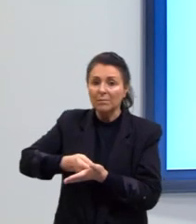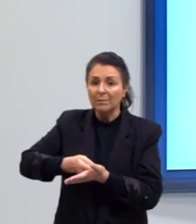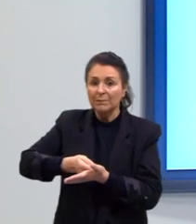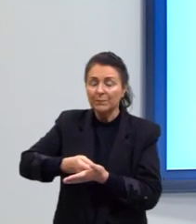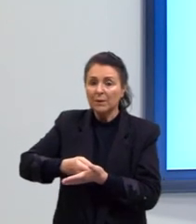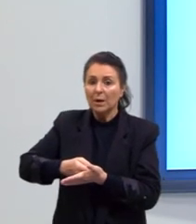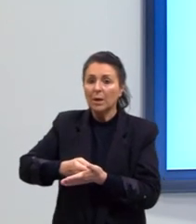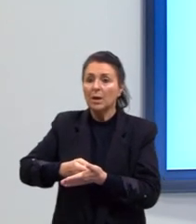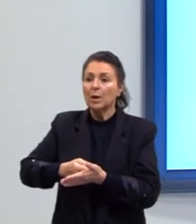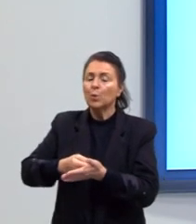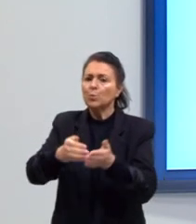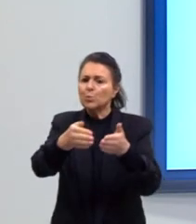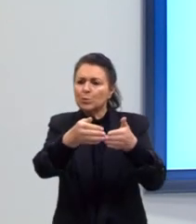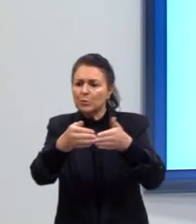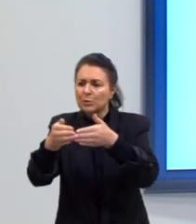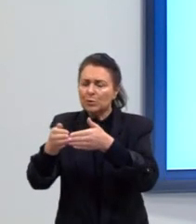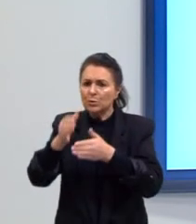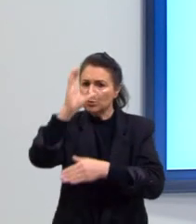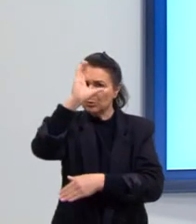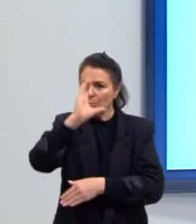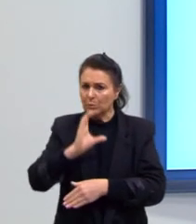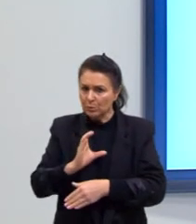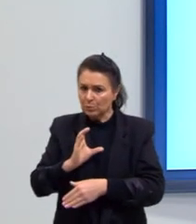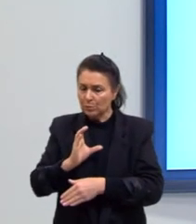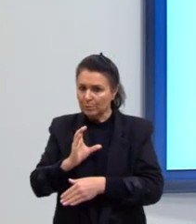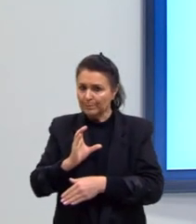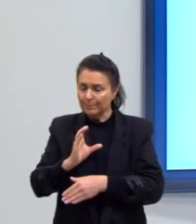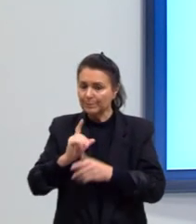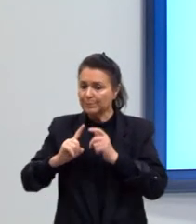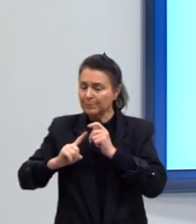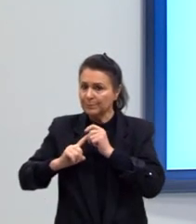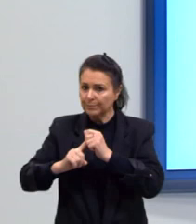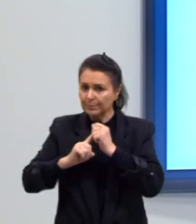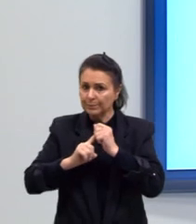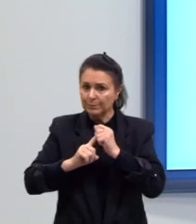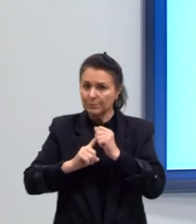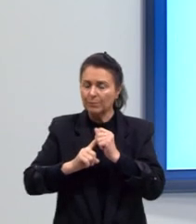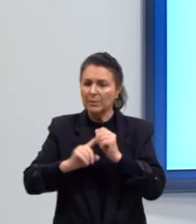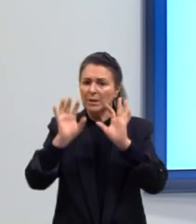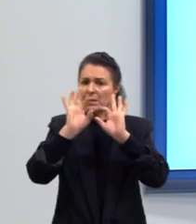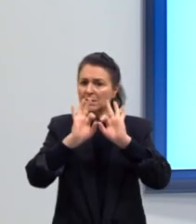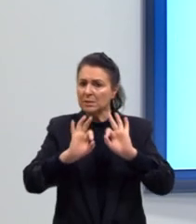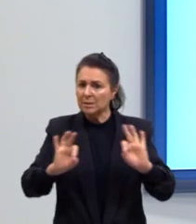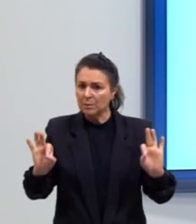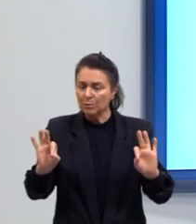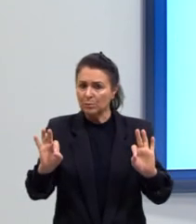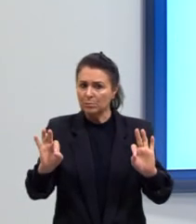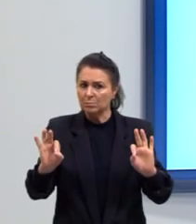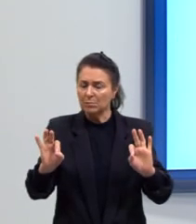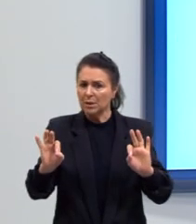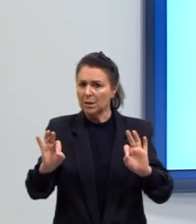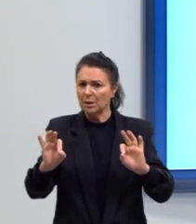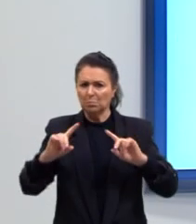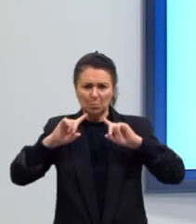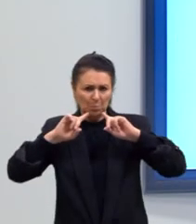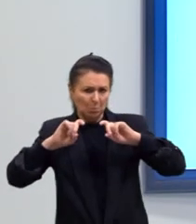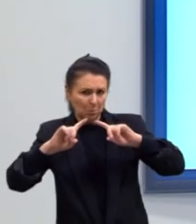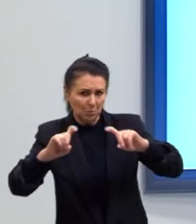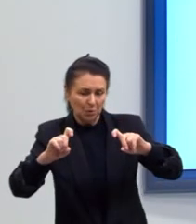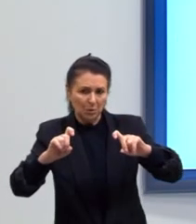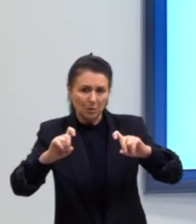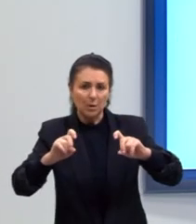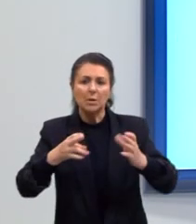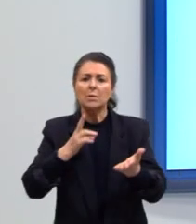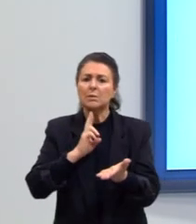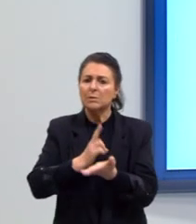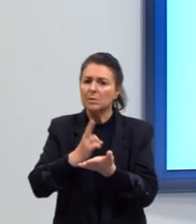de que as reivindicações dos cidadãos, fundados em princípios simples e incontestáveis, se dirijam sempre